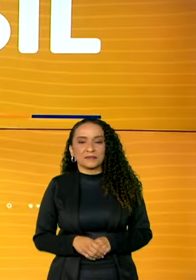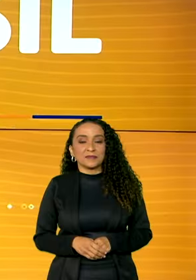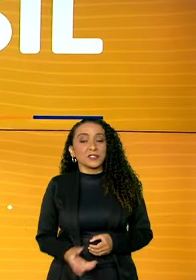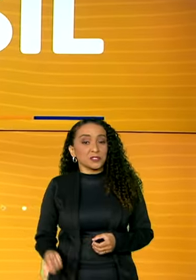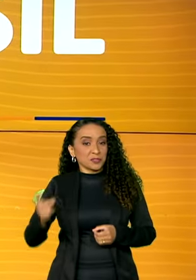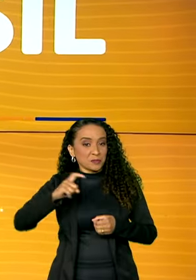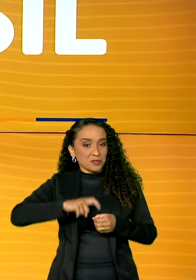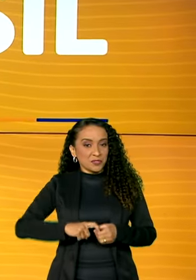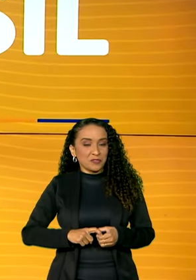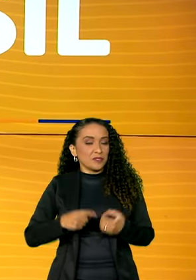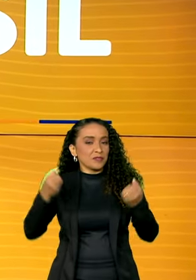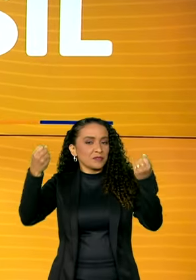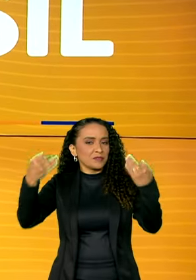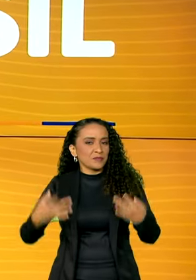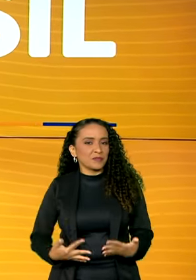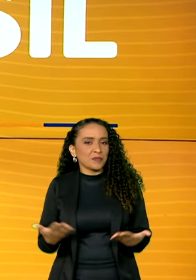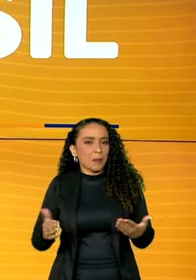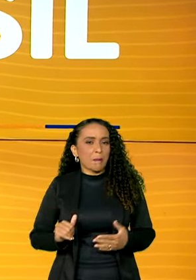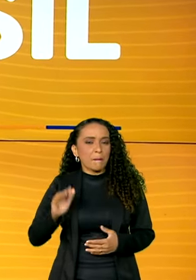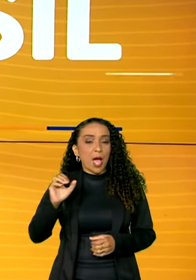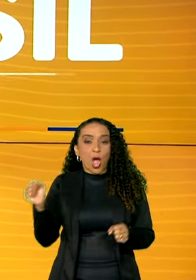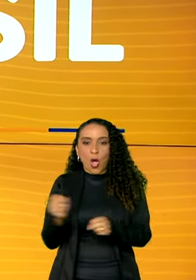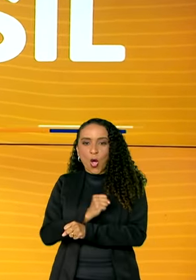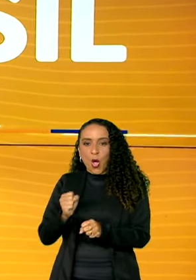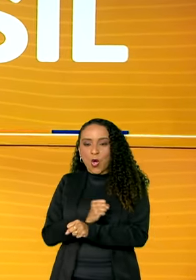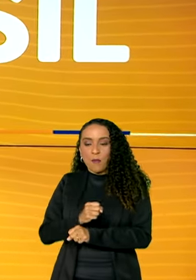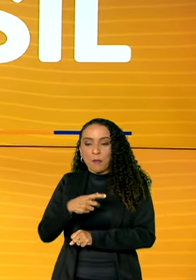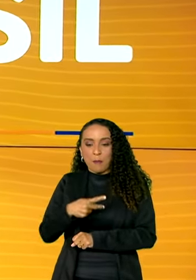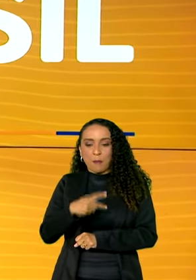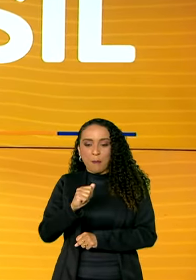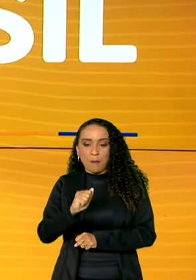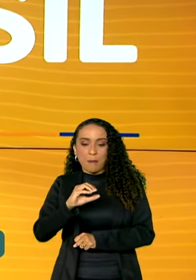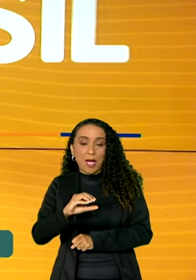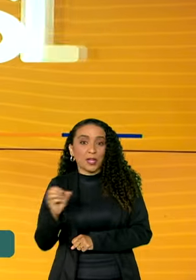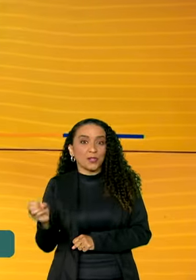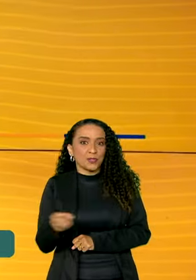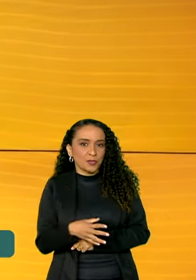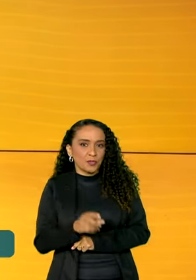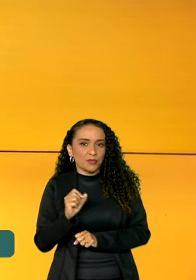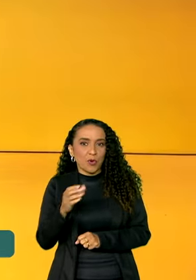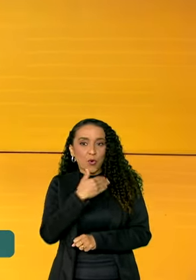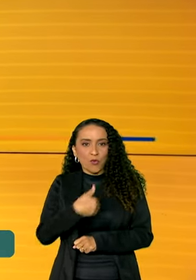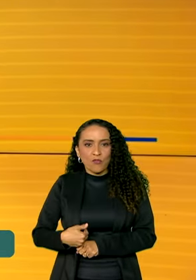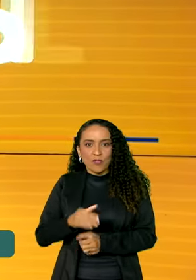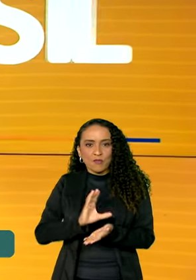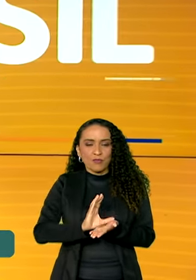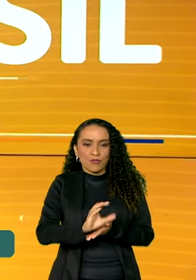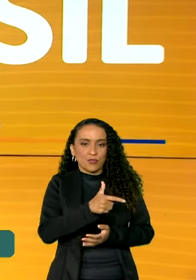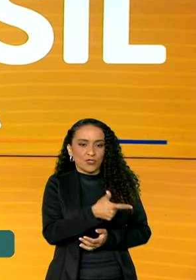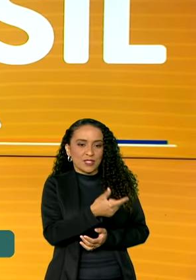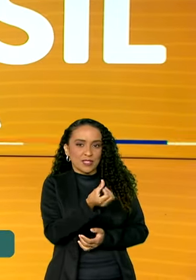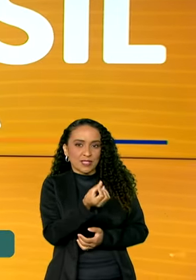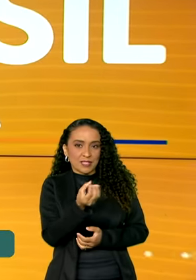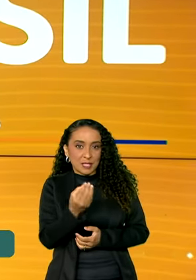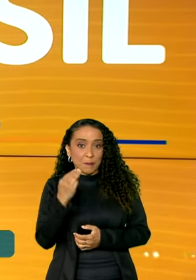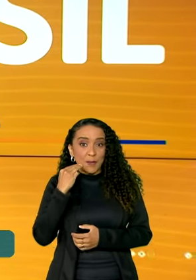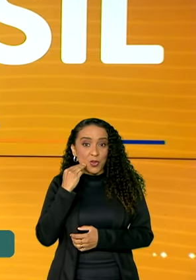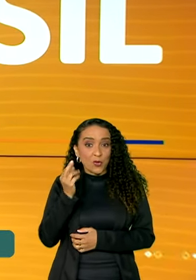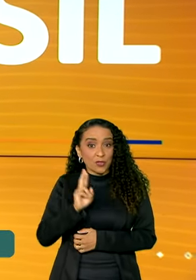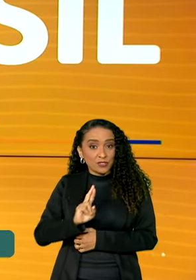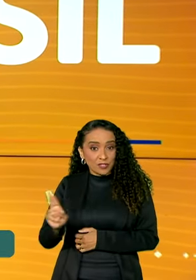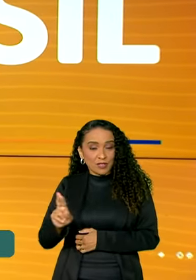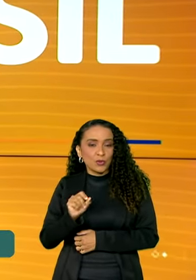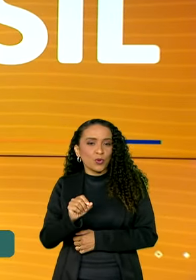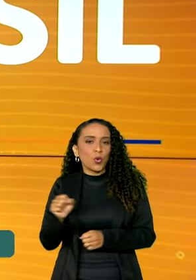Estamos de volta. Vamos falar de mais uma obra do novo PAC. O governo vai investir 260 milhões